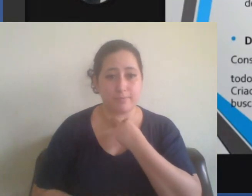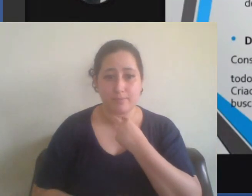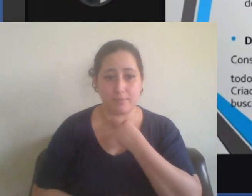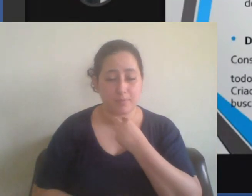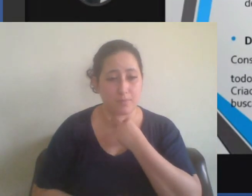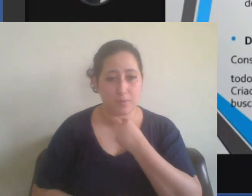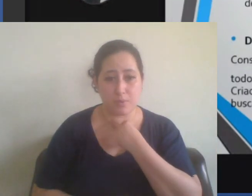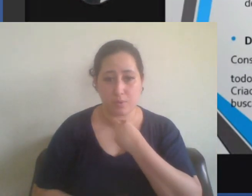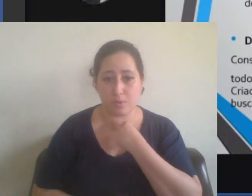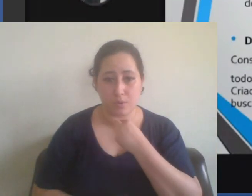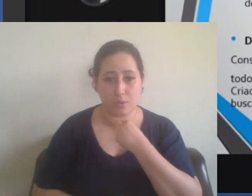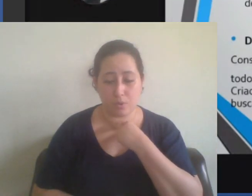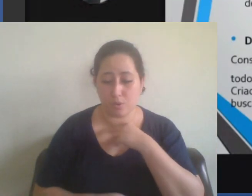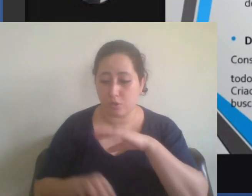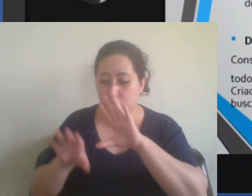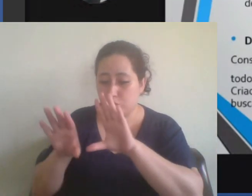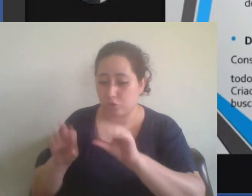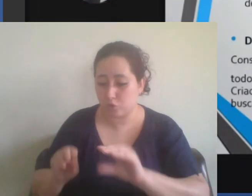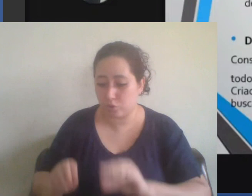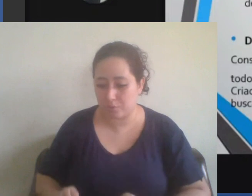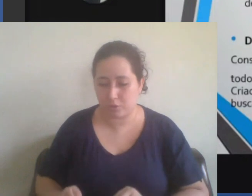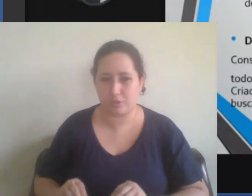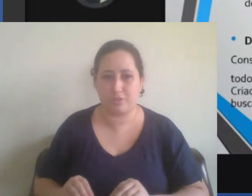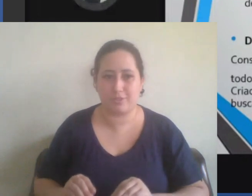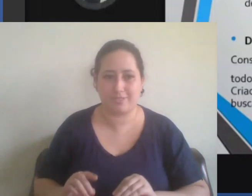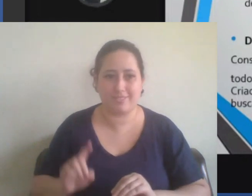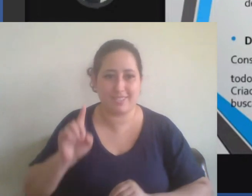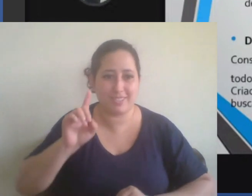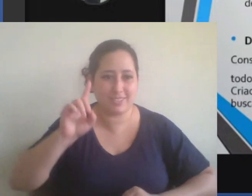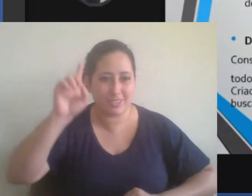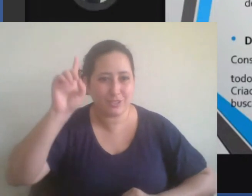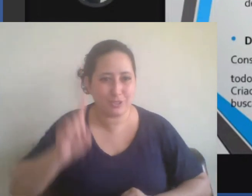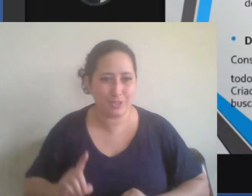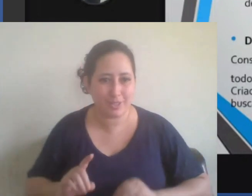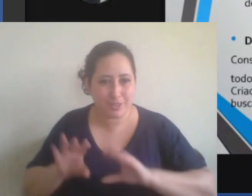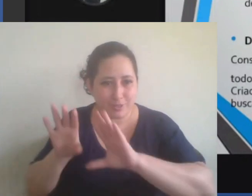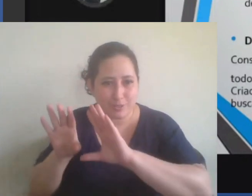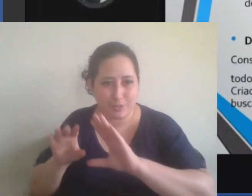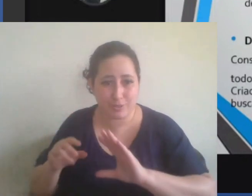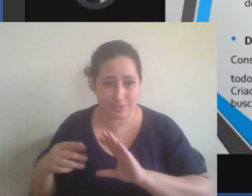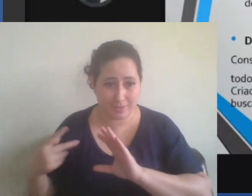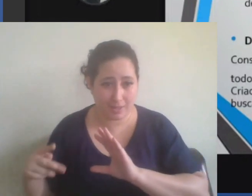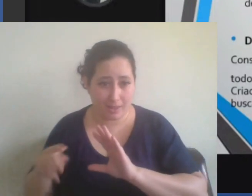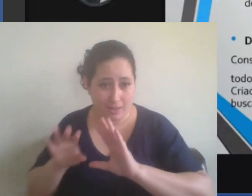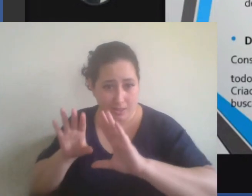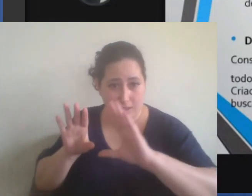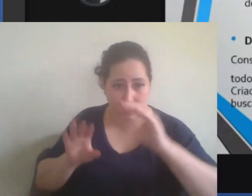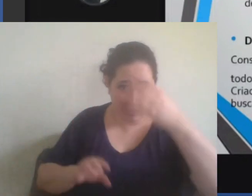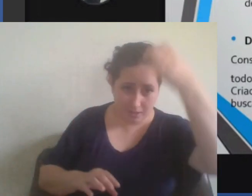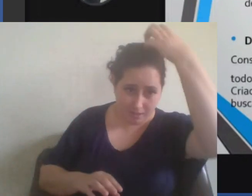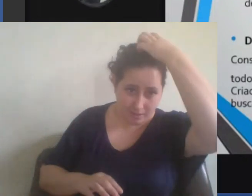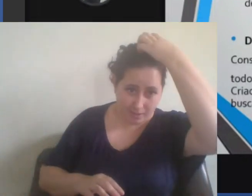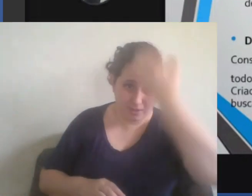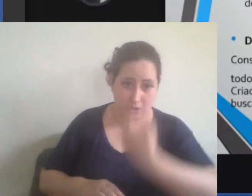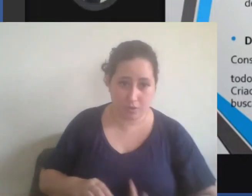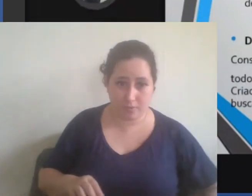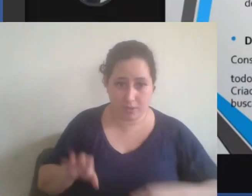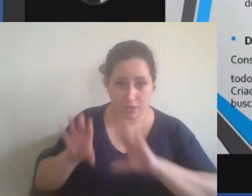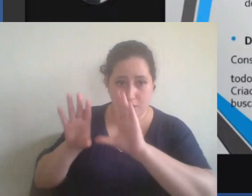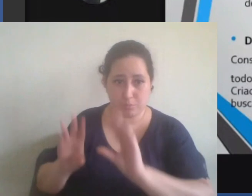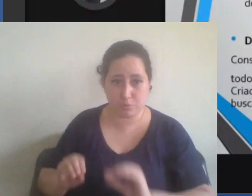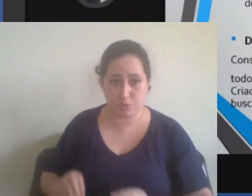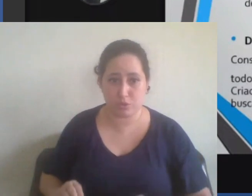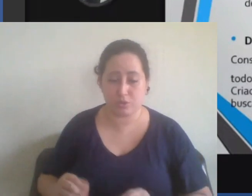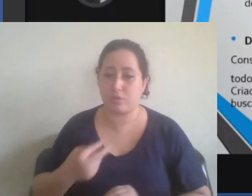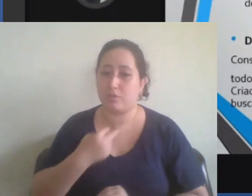ferir esse direito. O que percebemos, então, é que as três revoluções, de um modo geral,